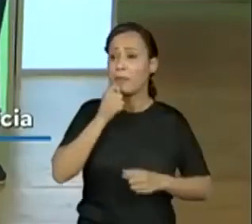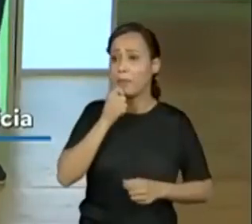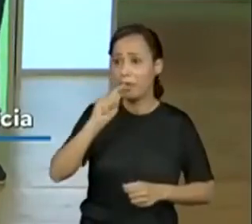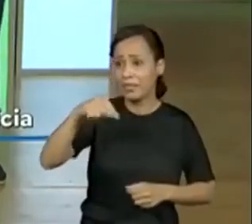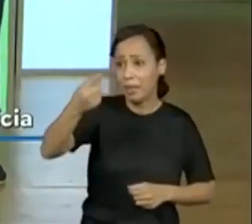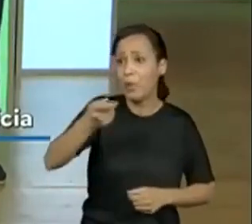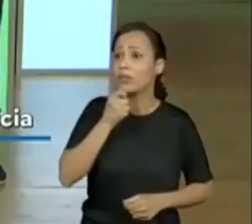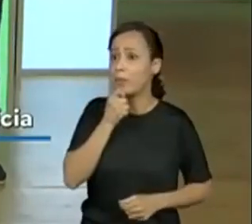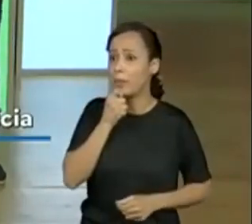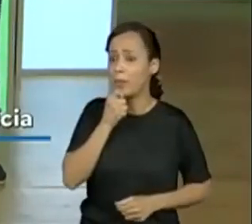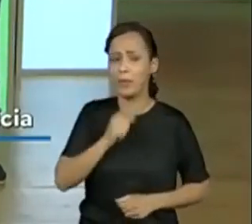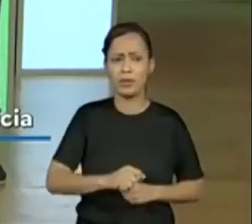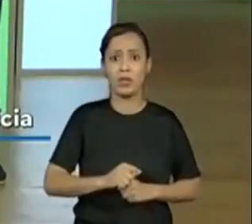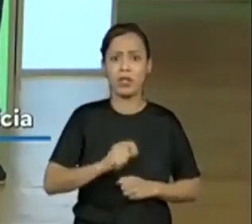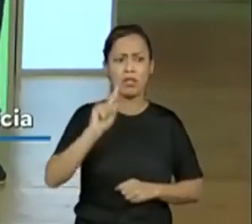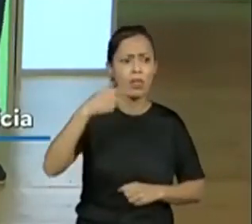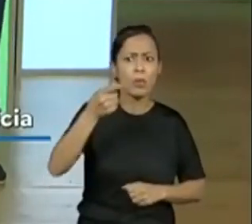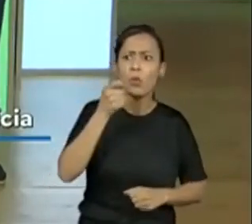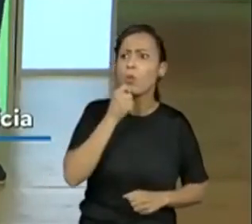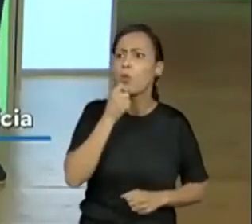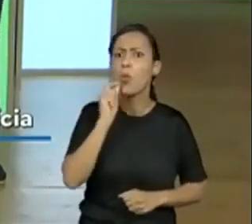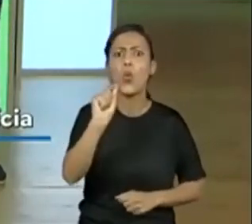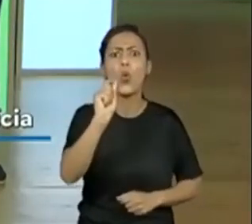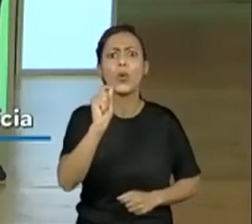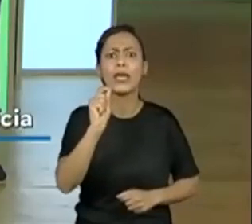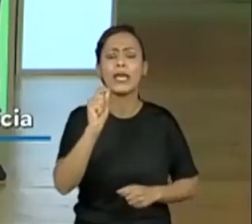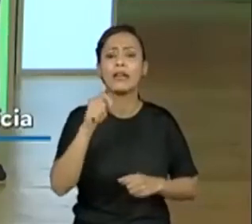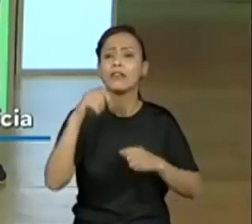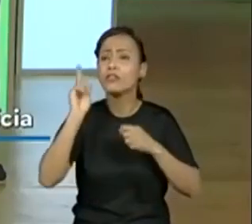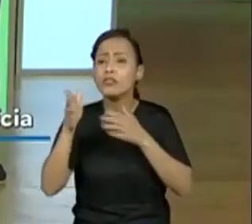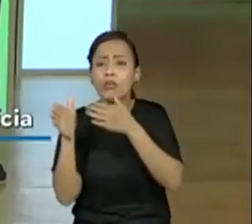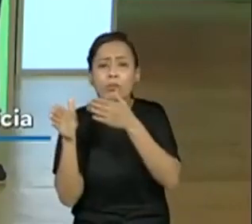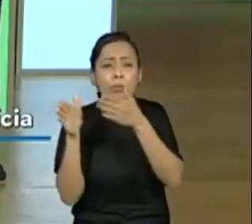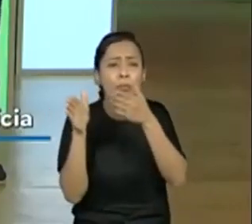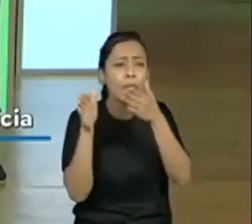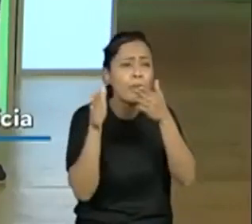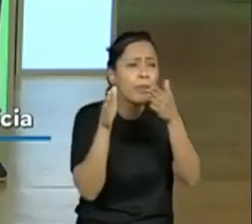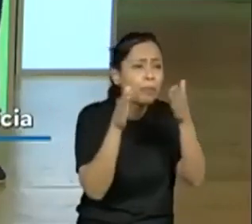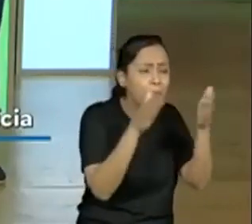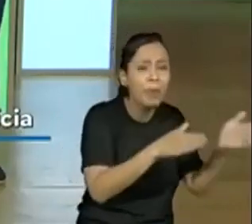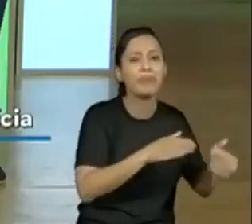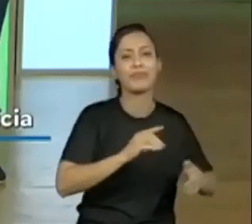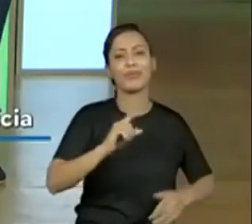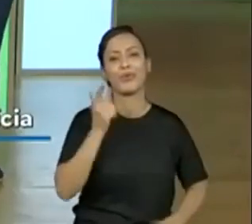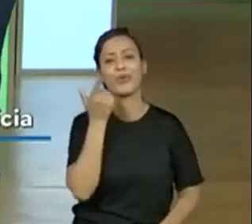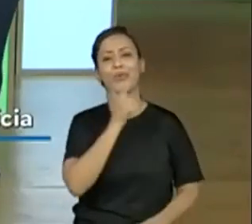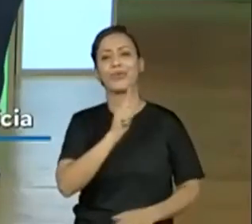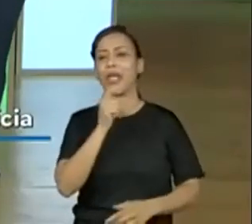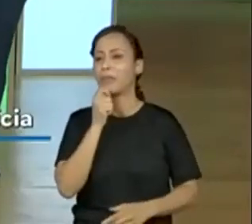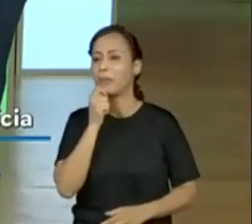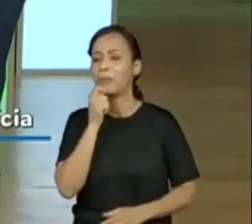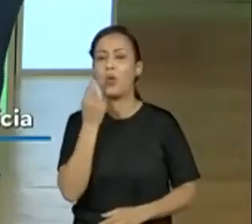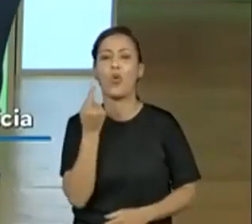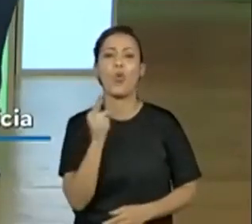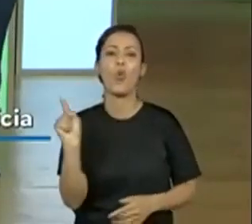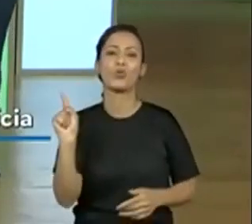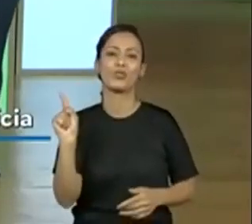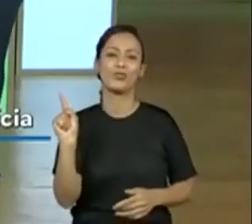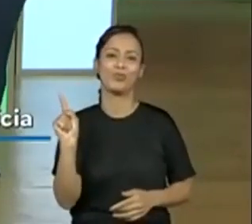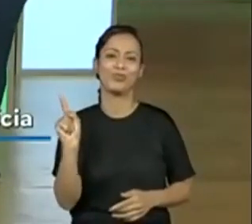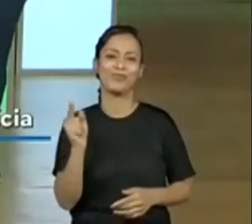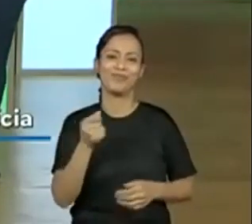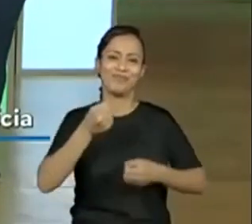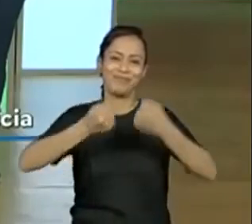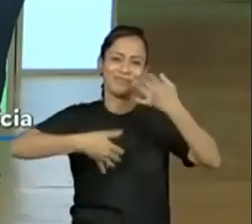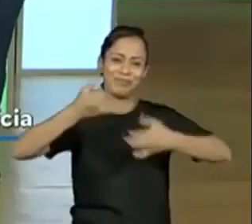que te chama a atenção é a última do telejornal, você tem que assistir ele inteirinho para poder assistir a notícia que mais te chamou a